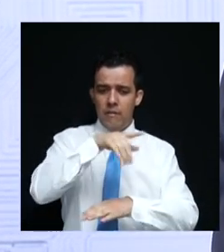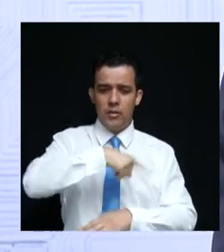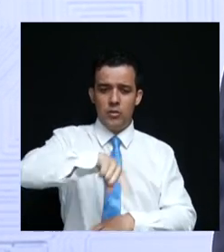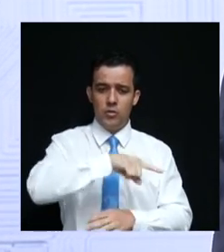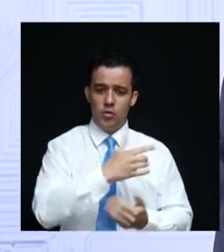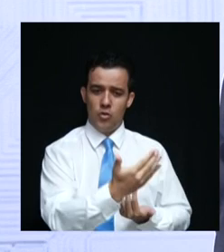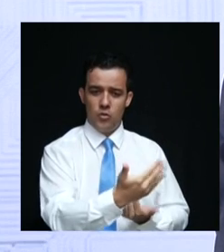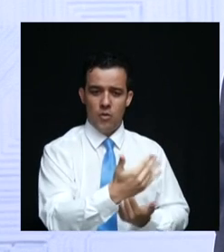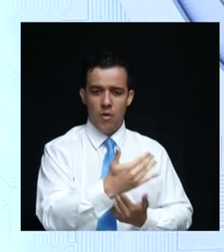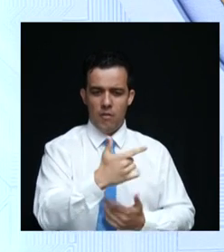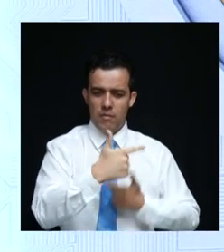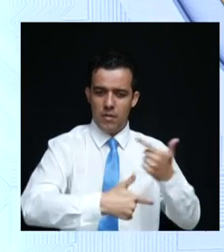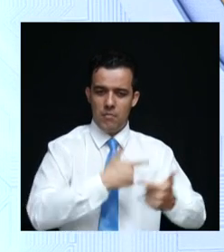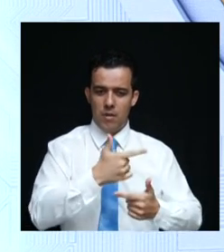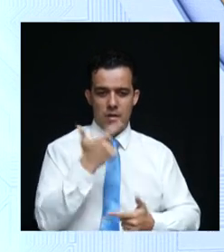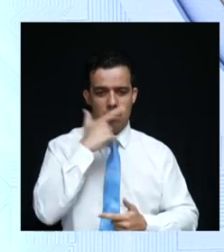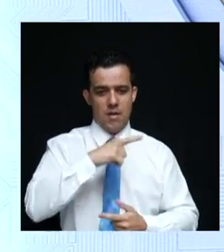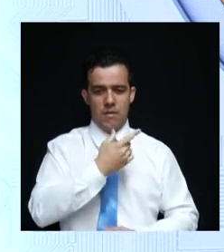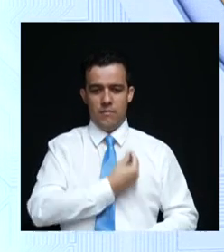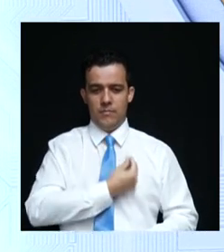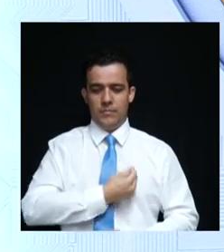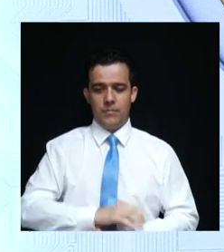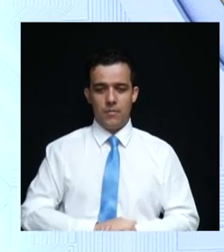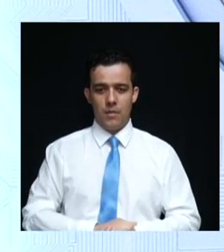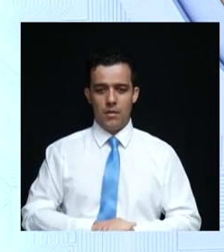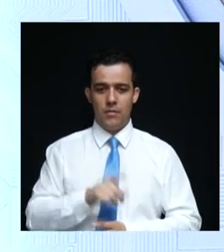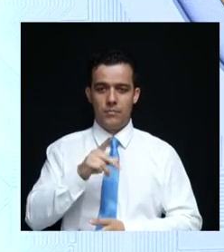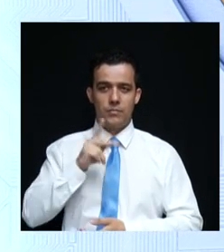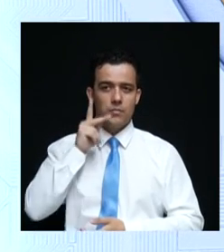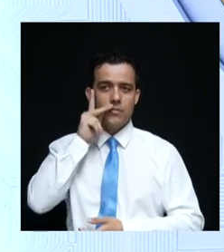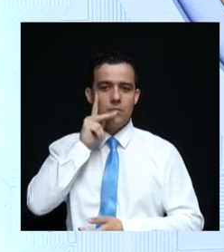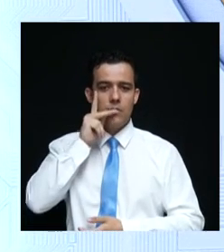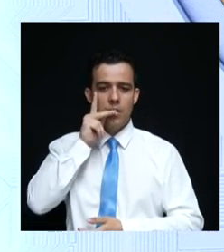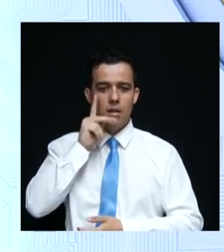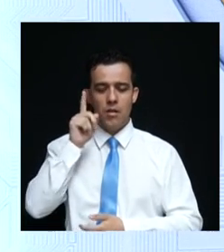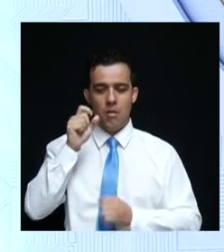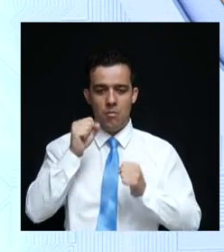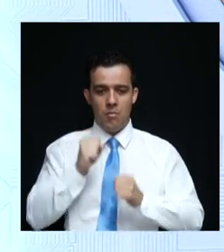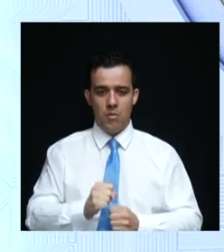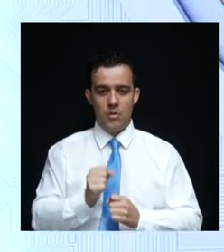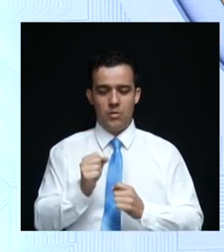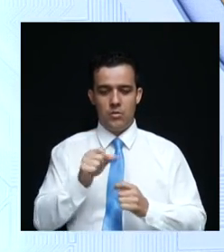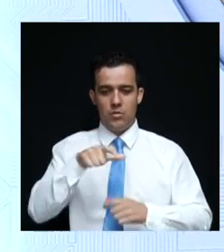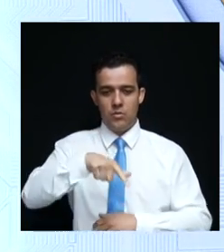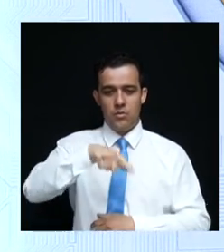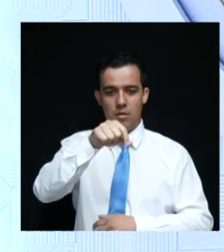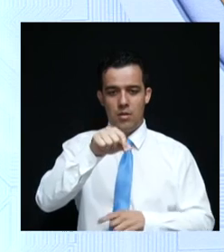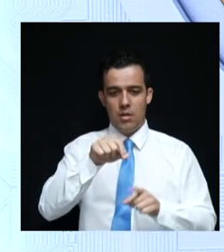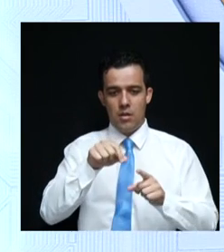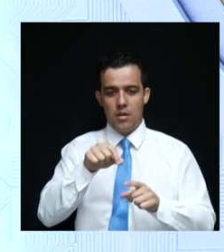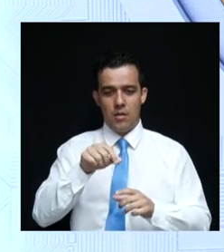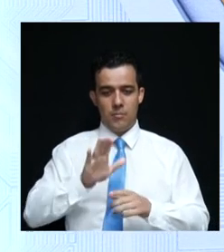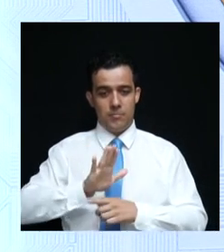trabalhar e ganhar a sua vida. Candidata Cátia Maria, a senhora deve escolher um dos candidatos para